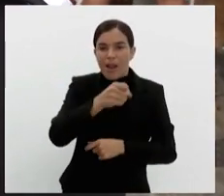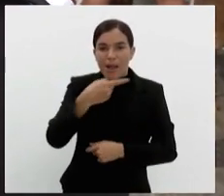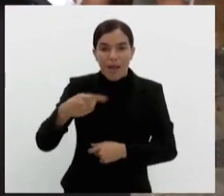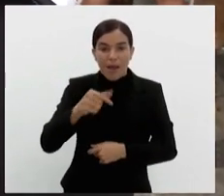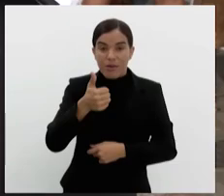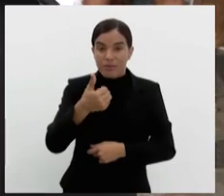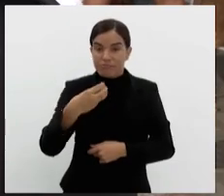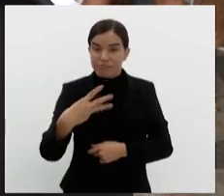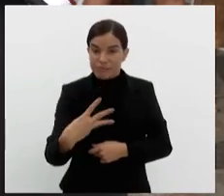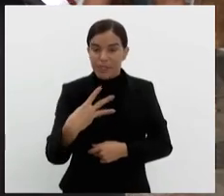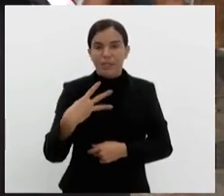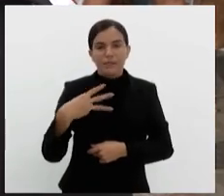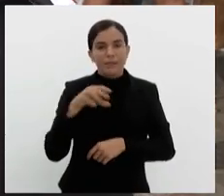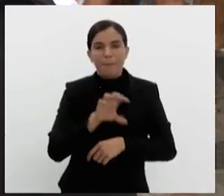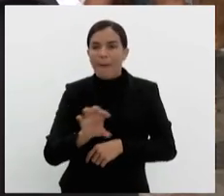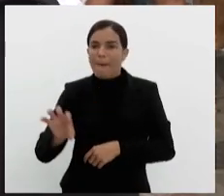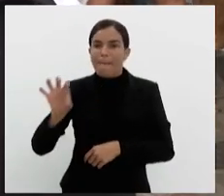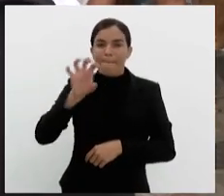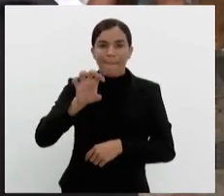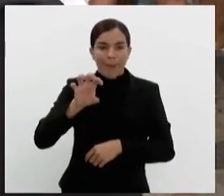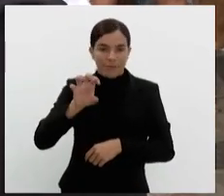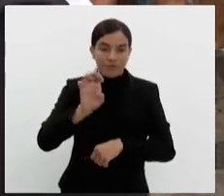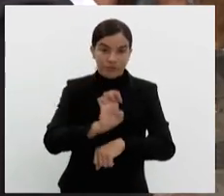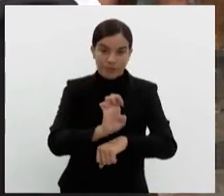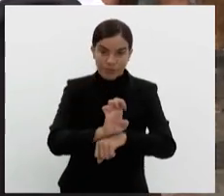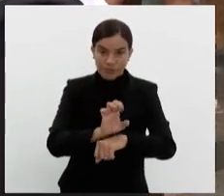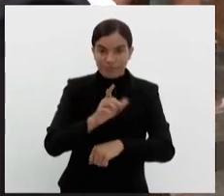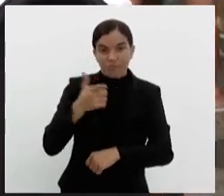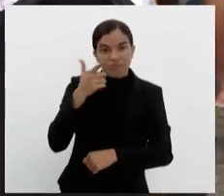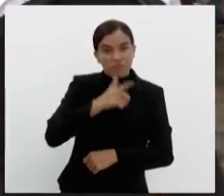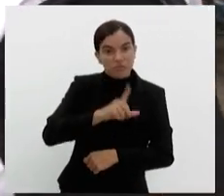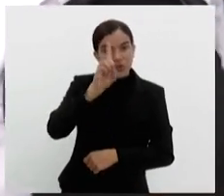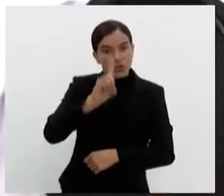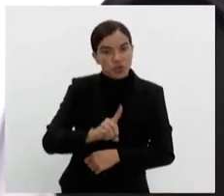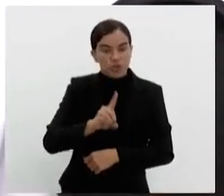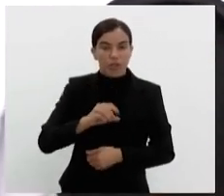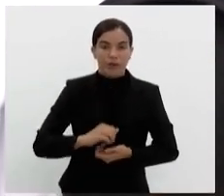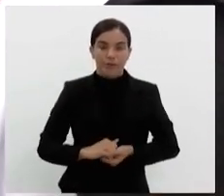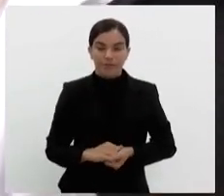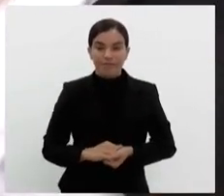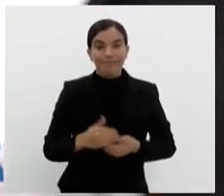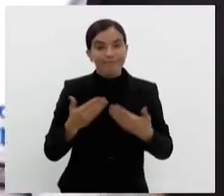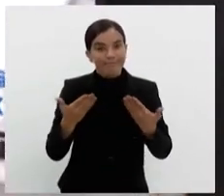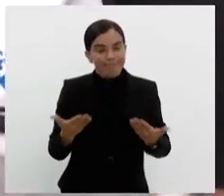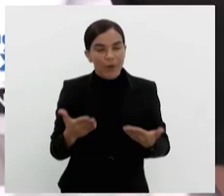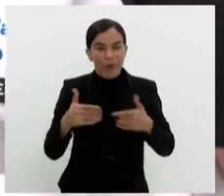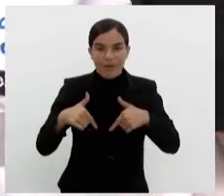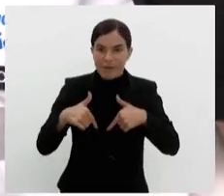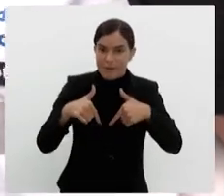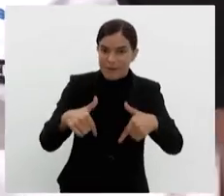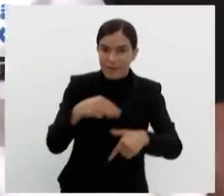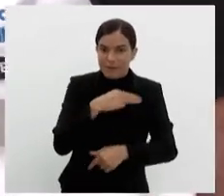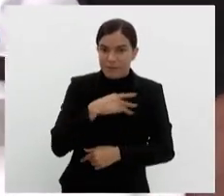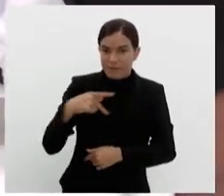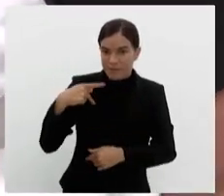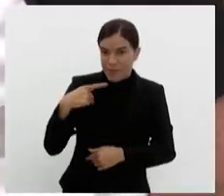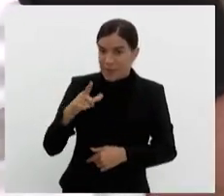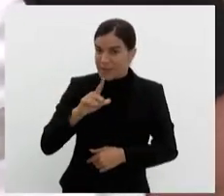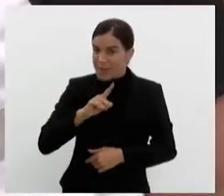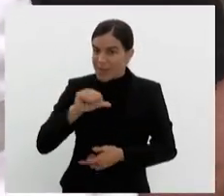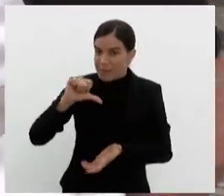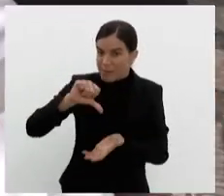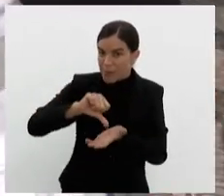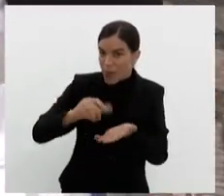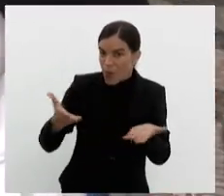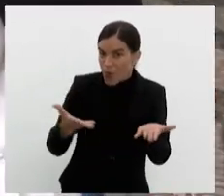inteiro para ter esse direito. Obrigado, Luciana. Vicente, essa ação do Ministério Público fica aqui na Central